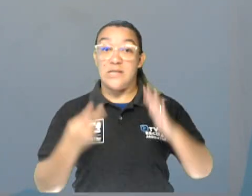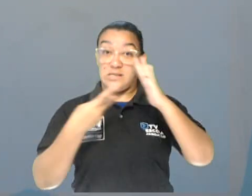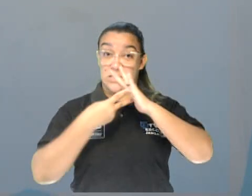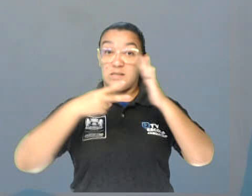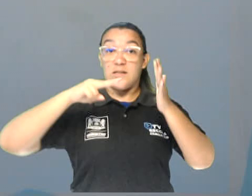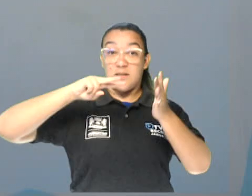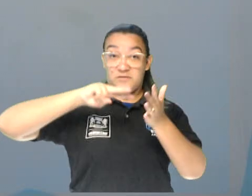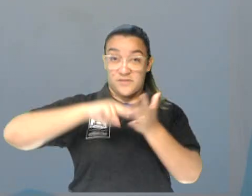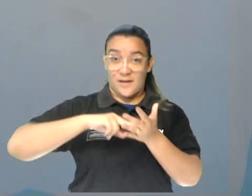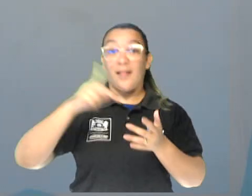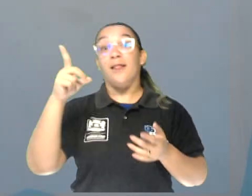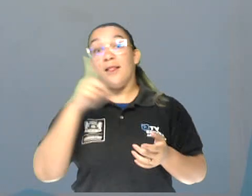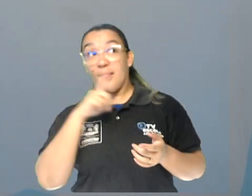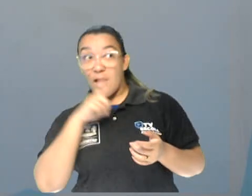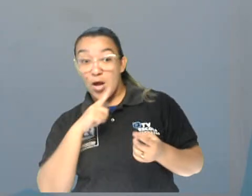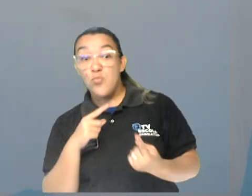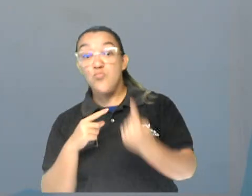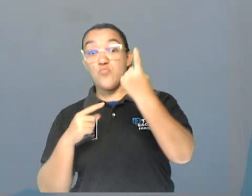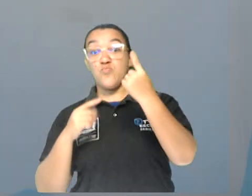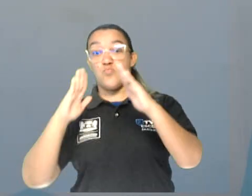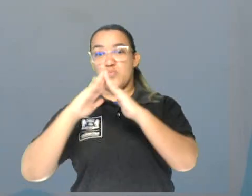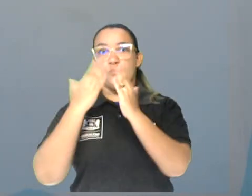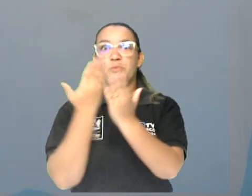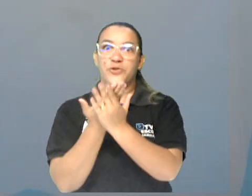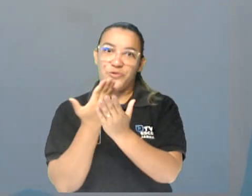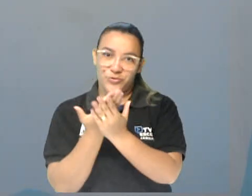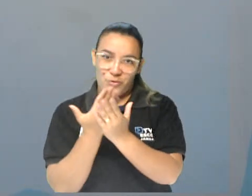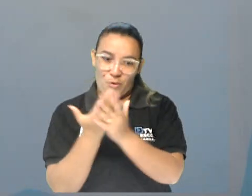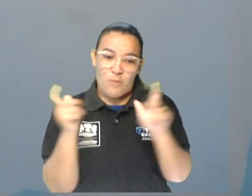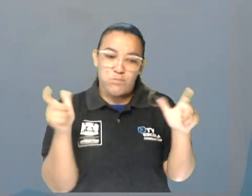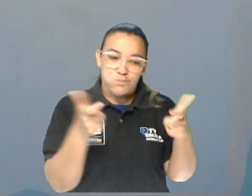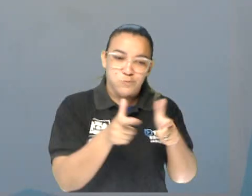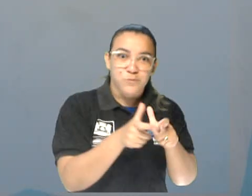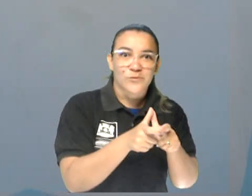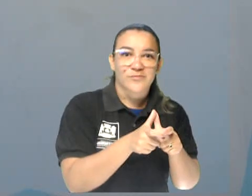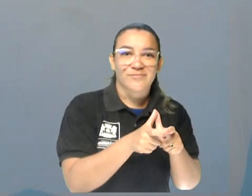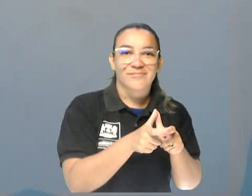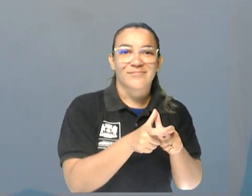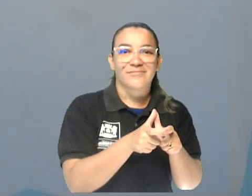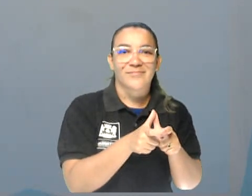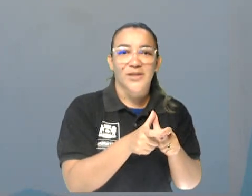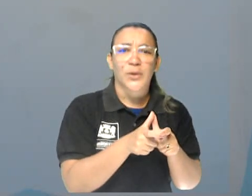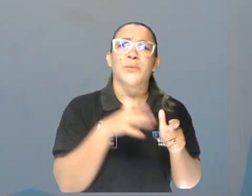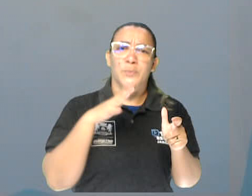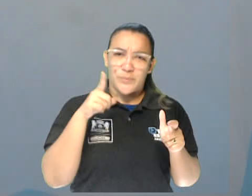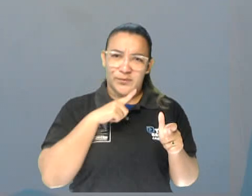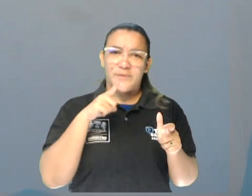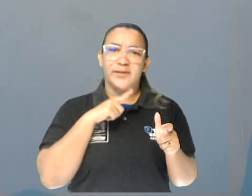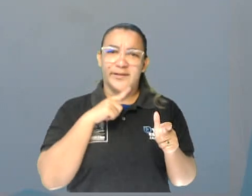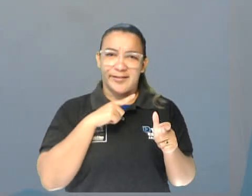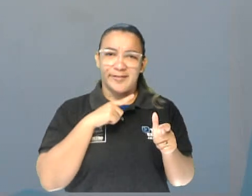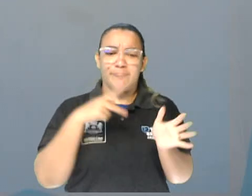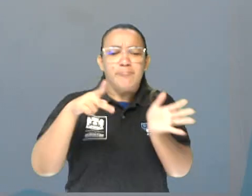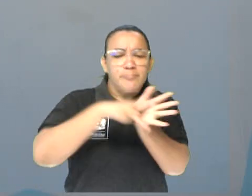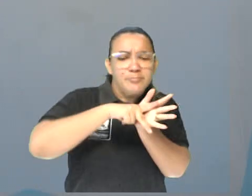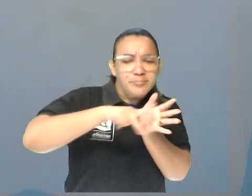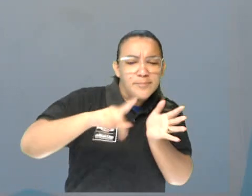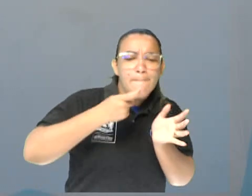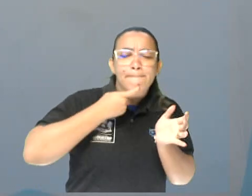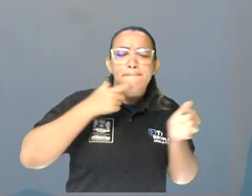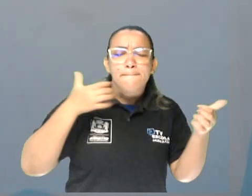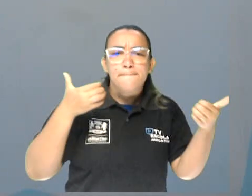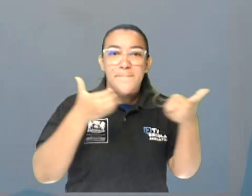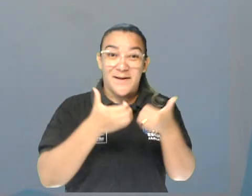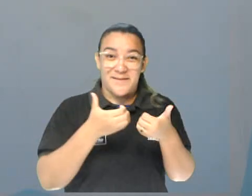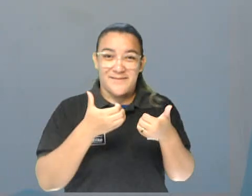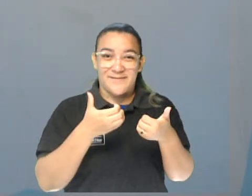seja, tem uma escola no meu bairro. Ou existe uma escola no meu bairro.